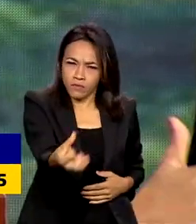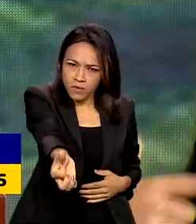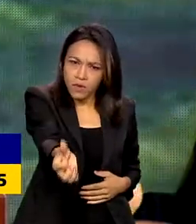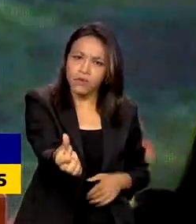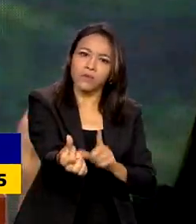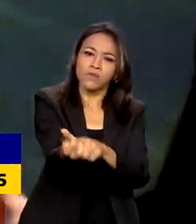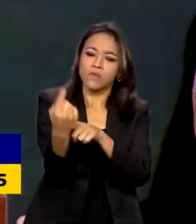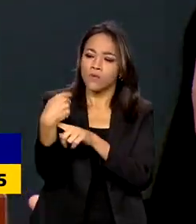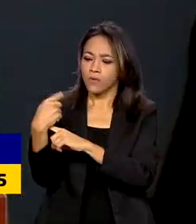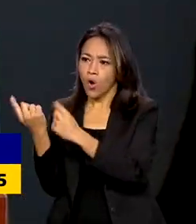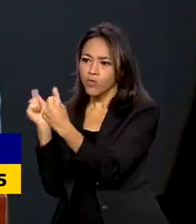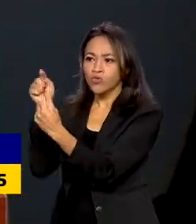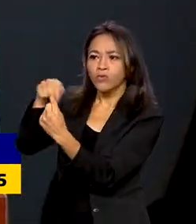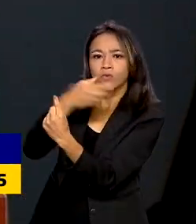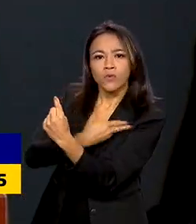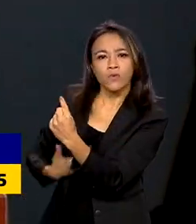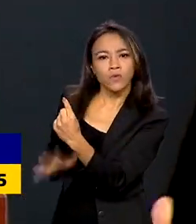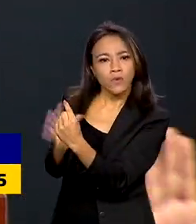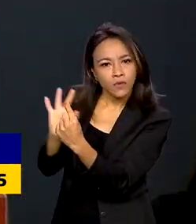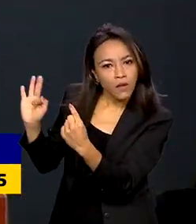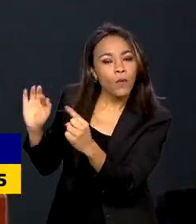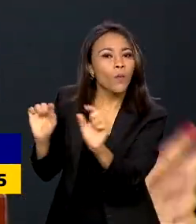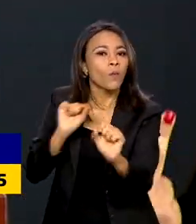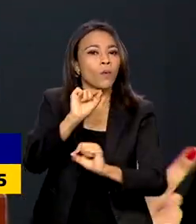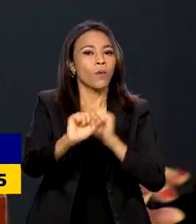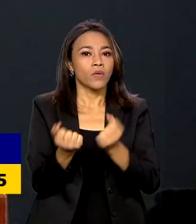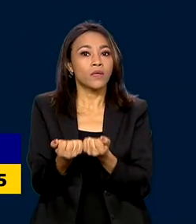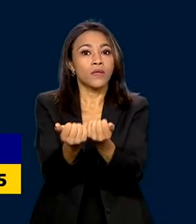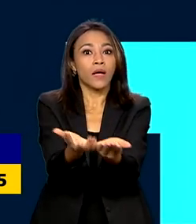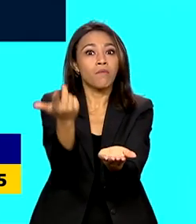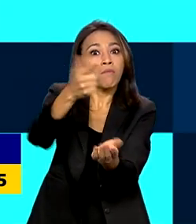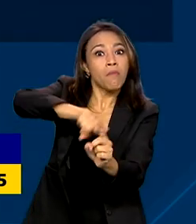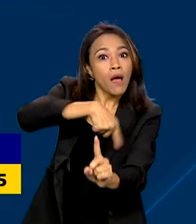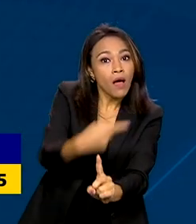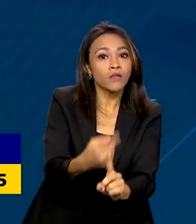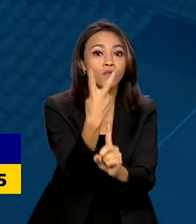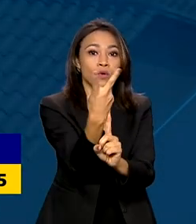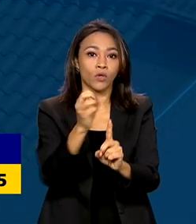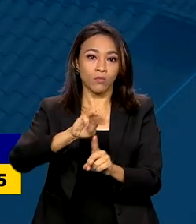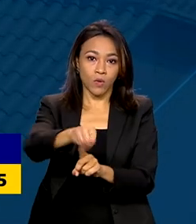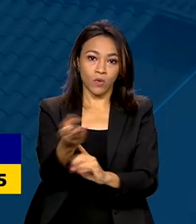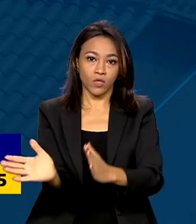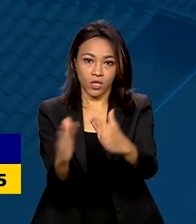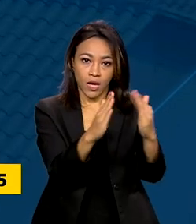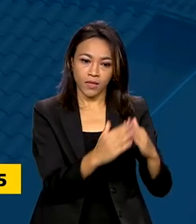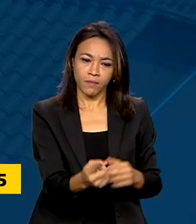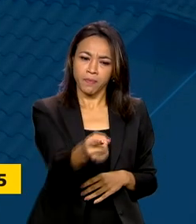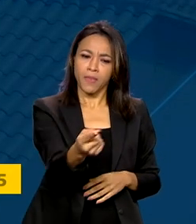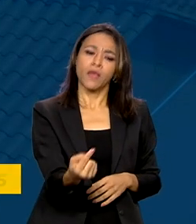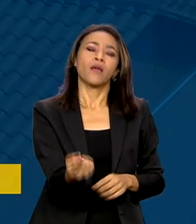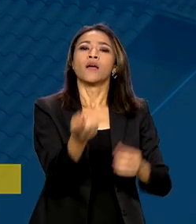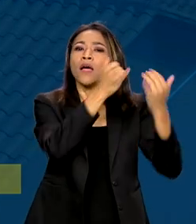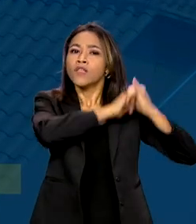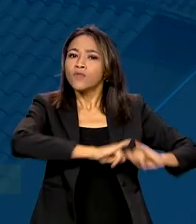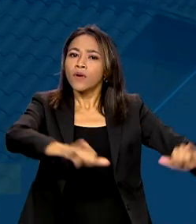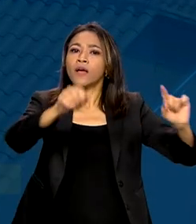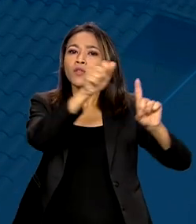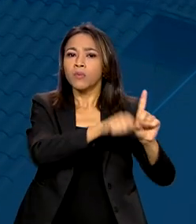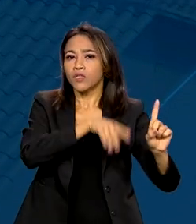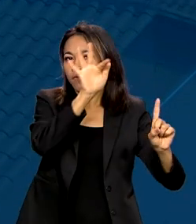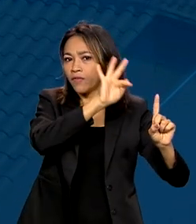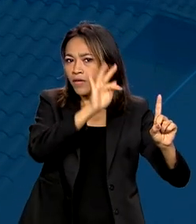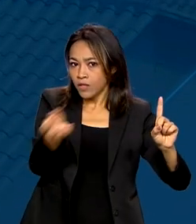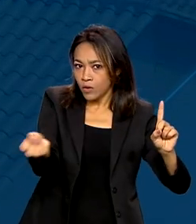lançada pelo presidente, serão mais 2 milhões de unidades. Relançado pelo governo federal em fevereiro, o programa atende